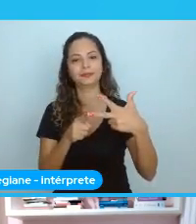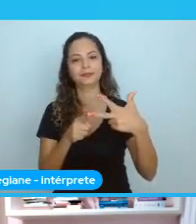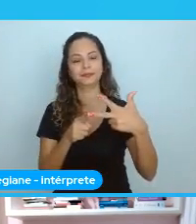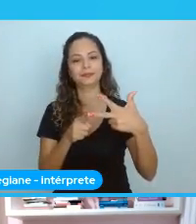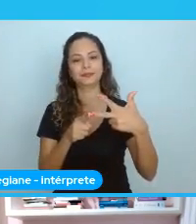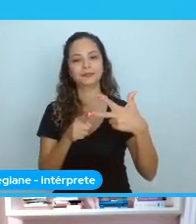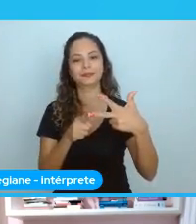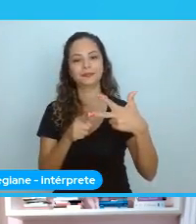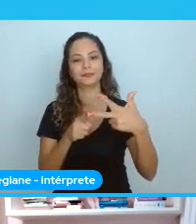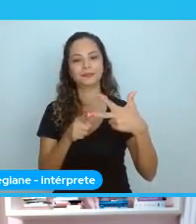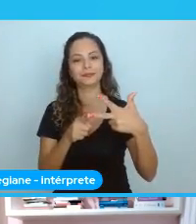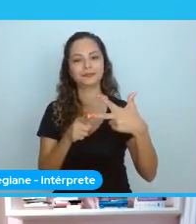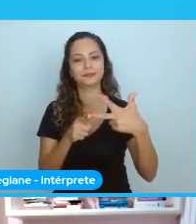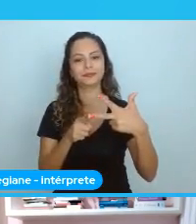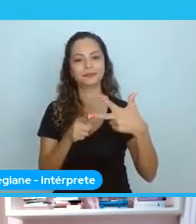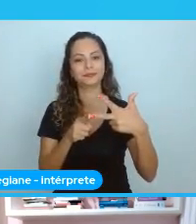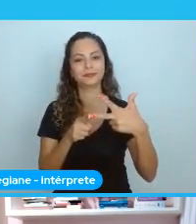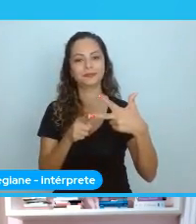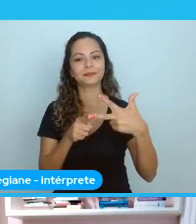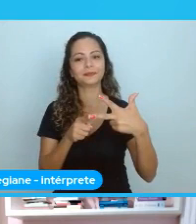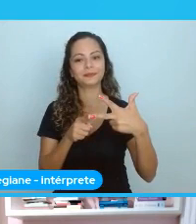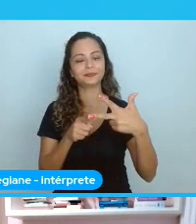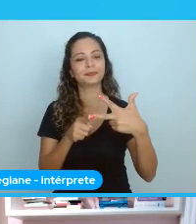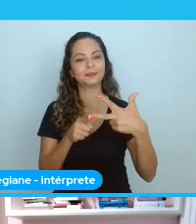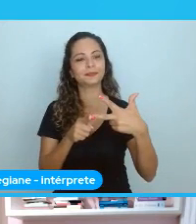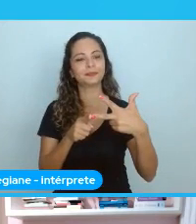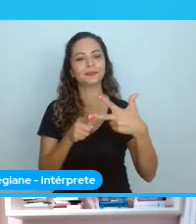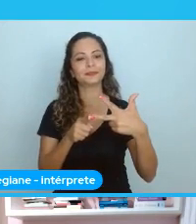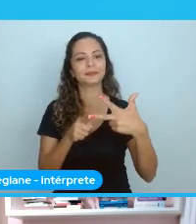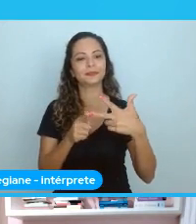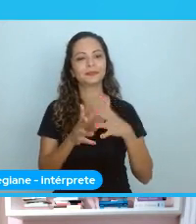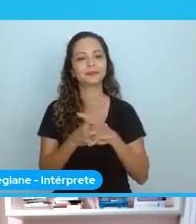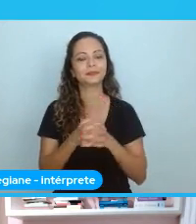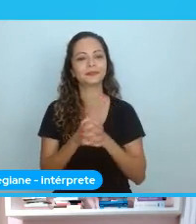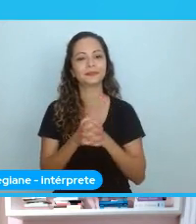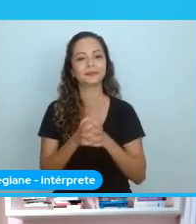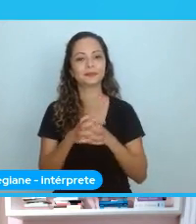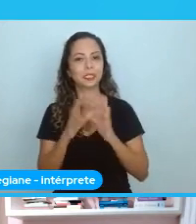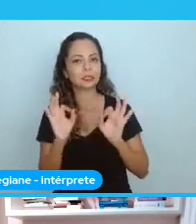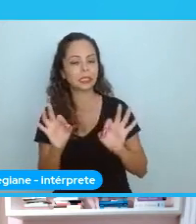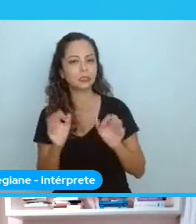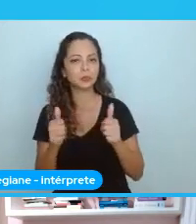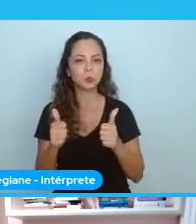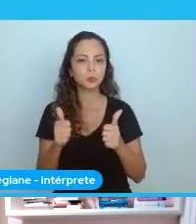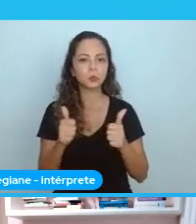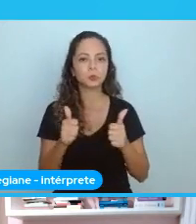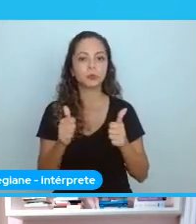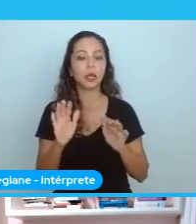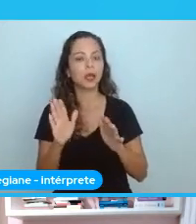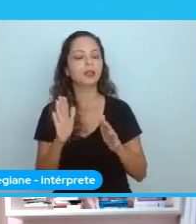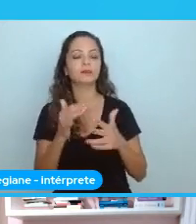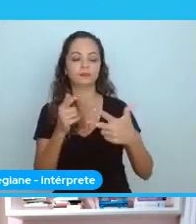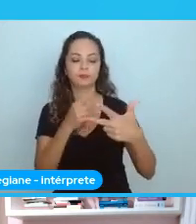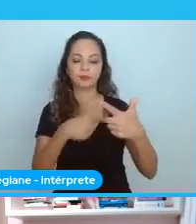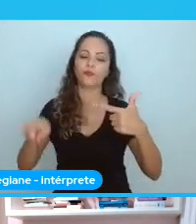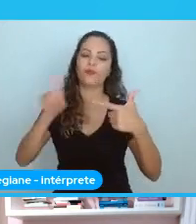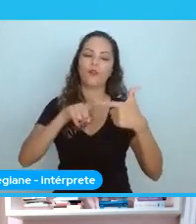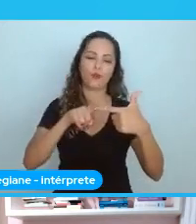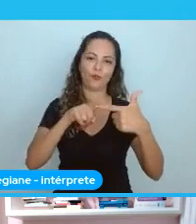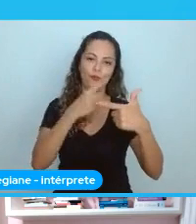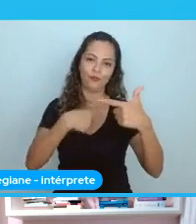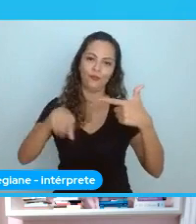Que é construir... Deixa eu só dar uma olhadinha aqui. Ah, um ponto ainda sobre essa questão de